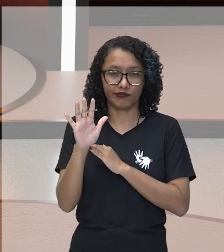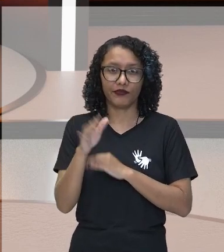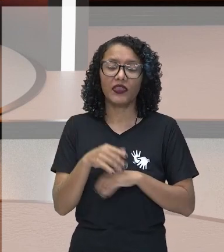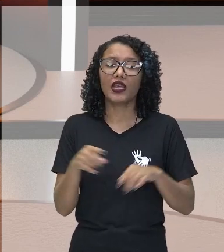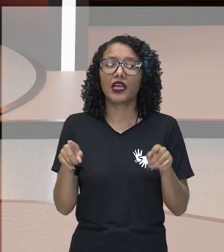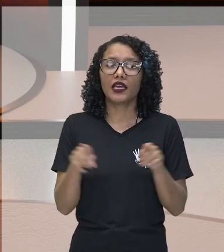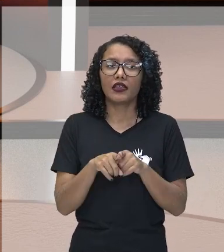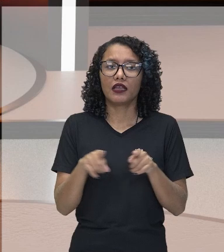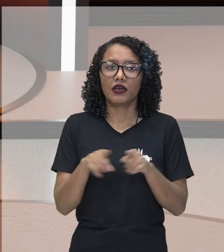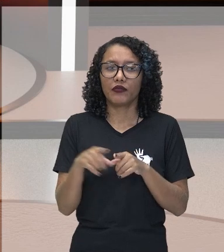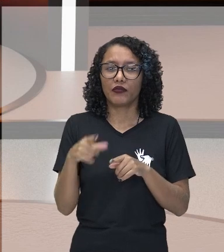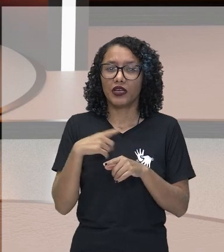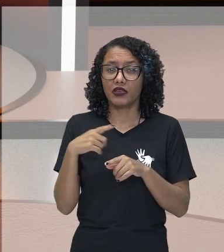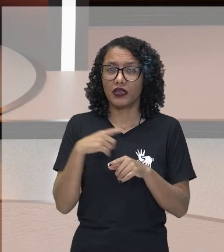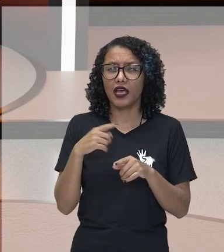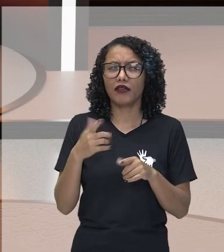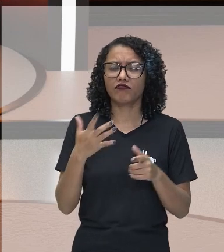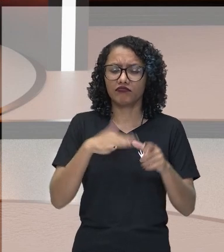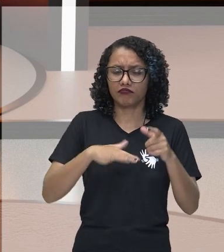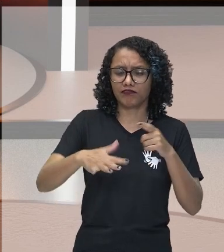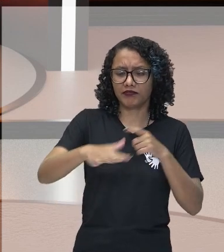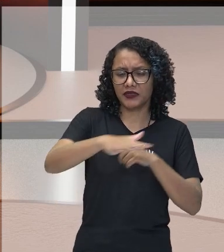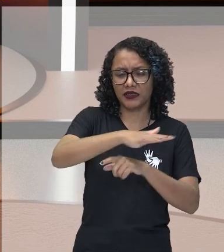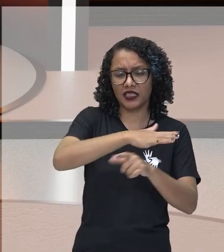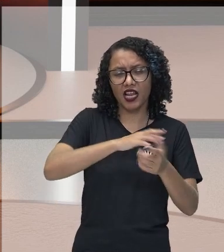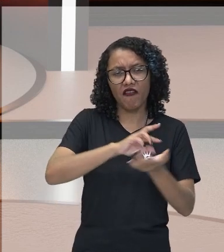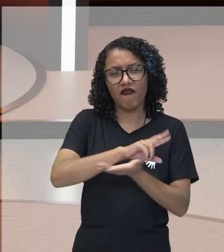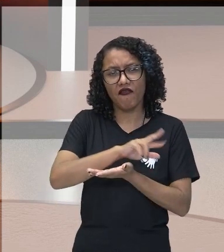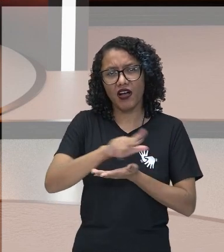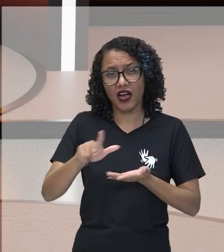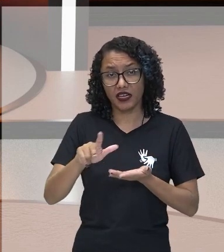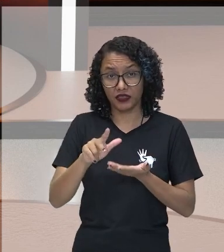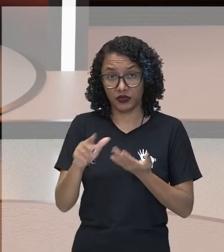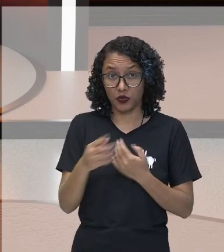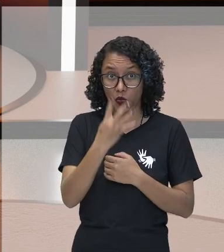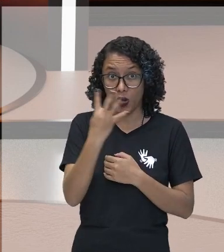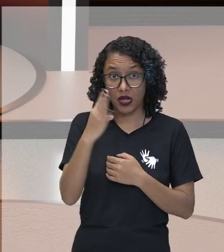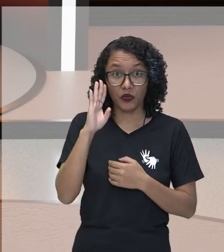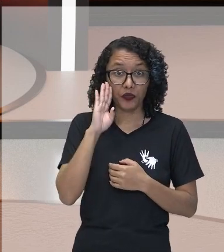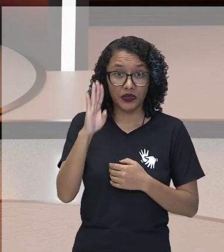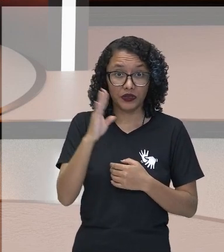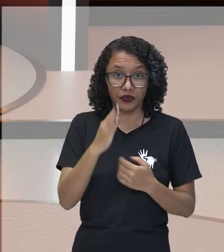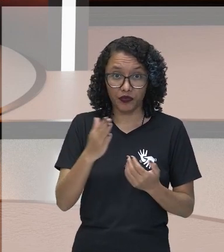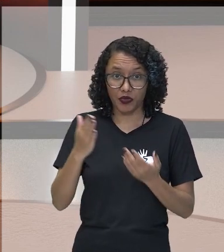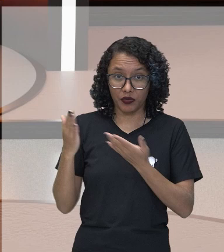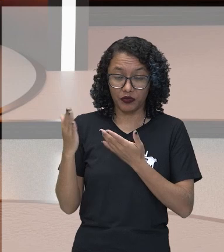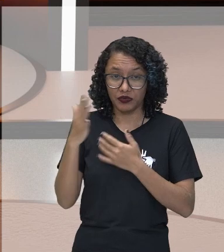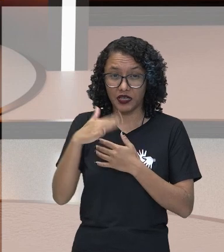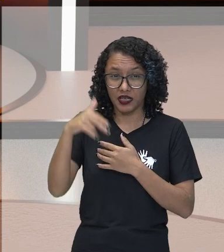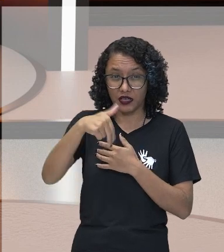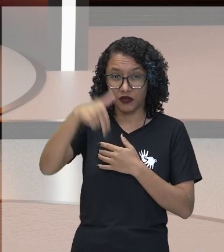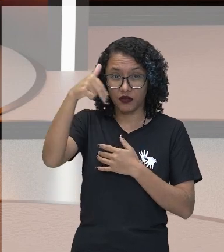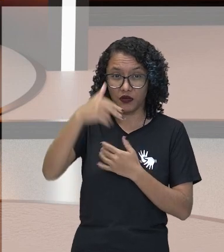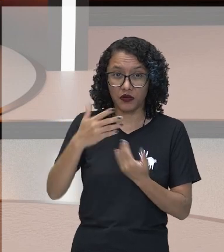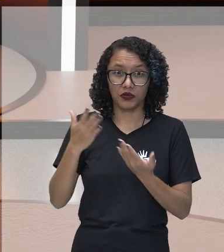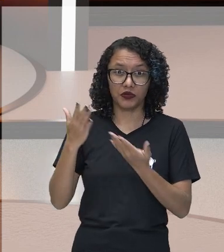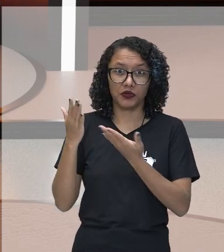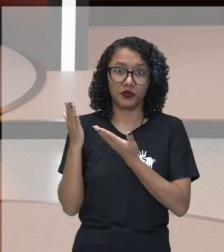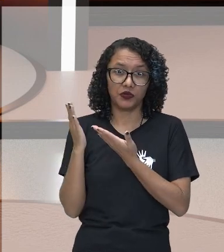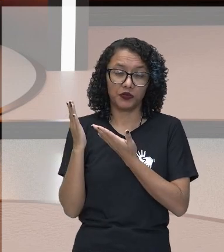formado por ilhas. Temos quatro ilhas principais. Aí temos desde cima, no norte, vamos ter então